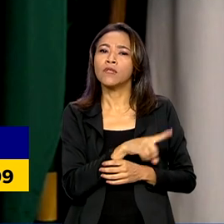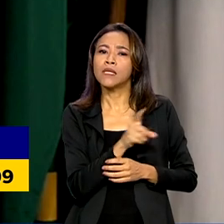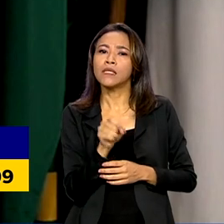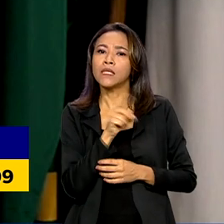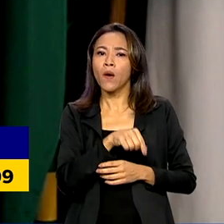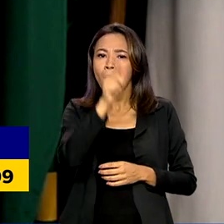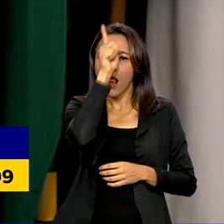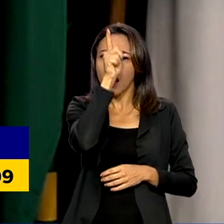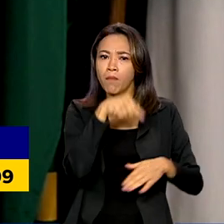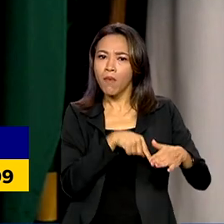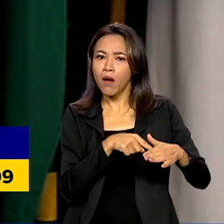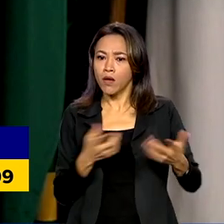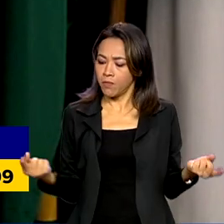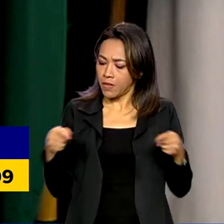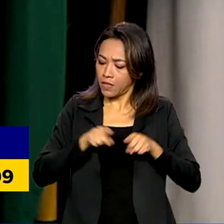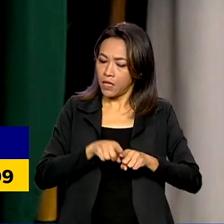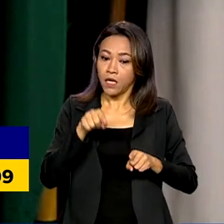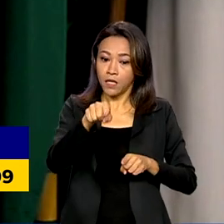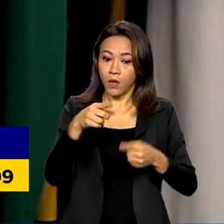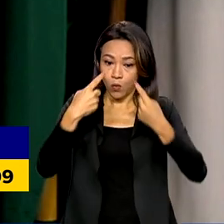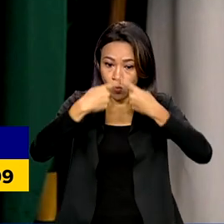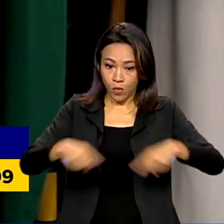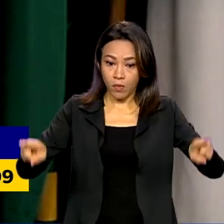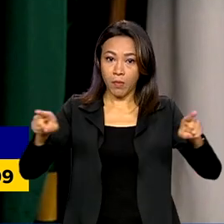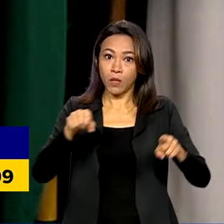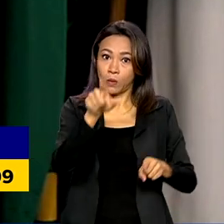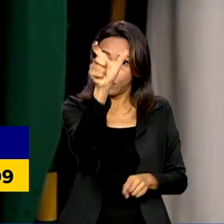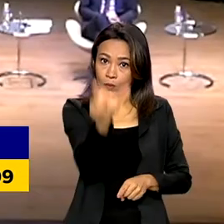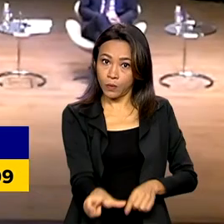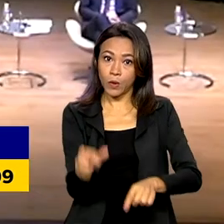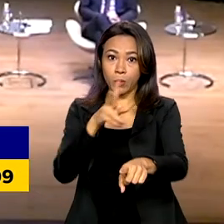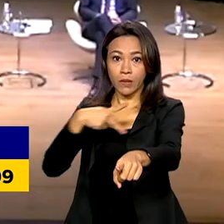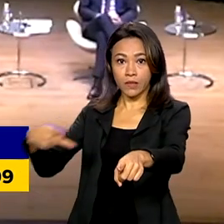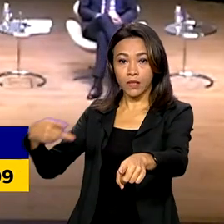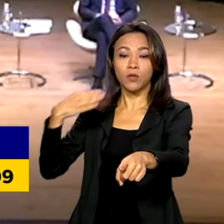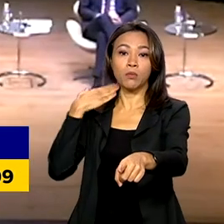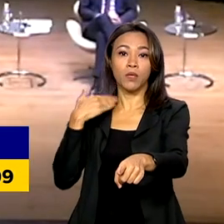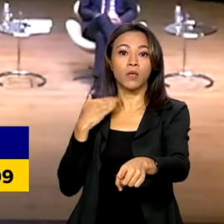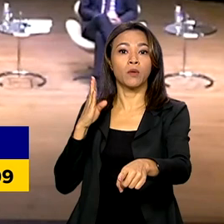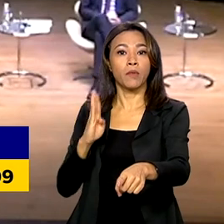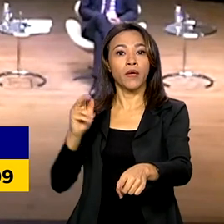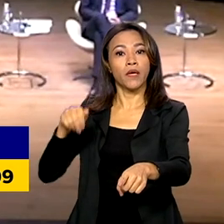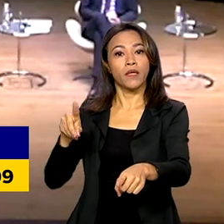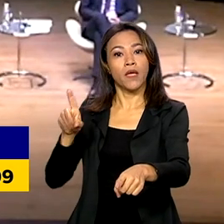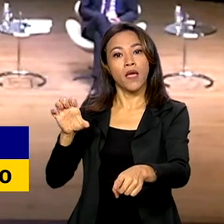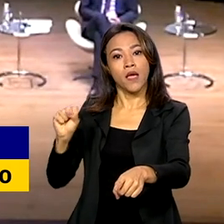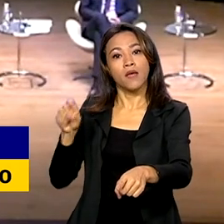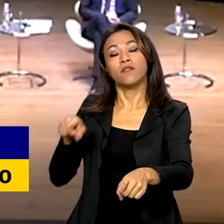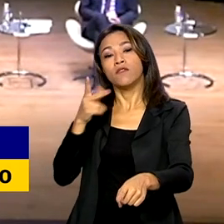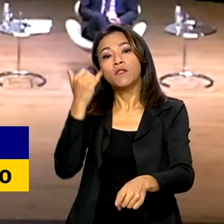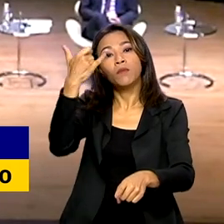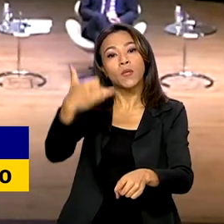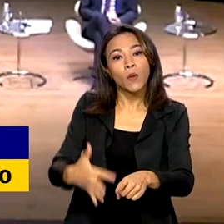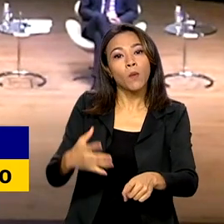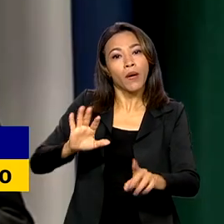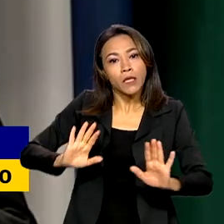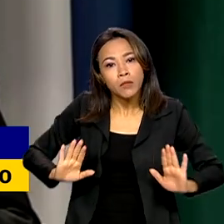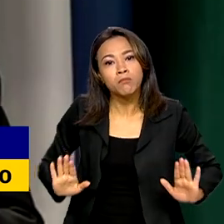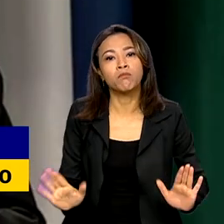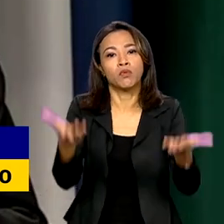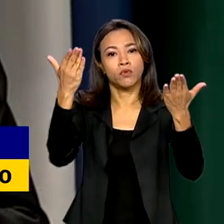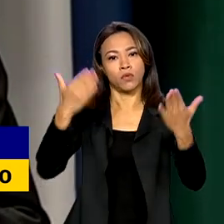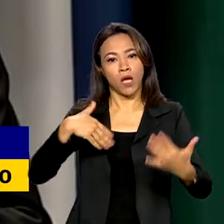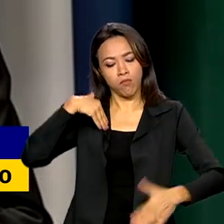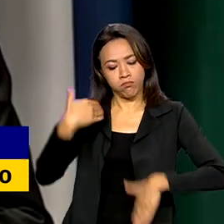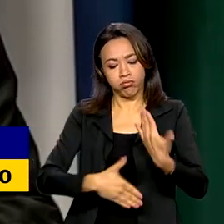abrir o evento, o presidente do BNDES falou da importância do banco para impulsionar a industrialização sustentável no Brasil. Nós